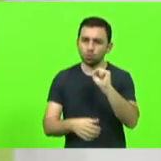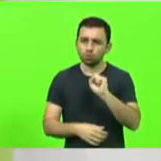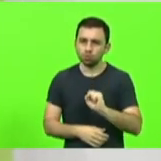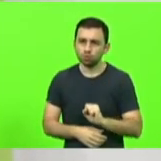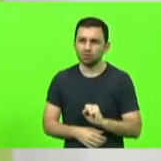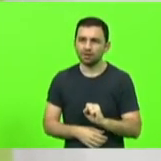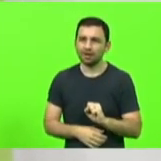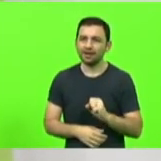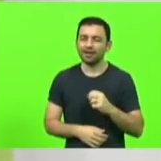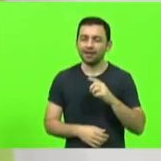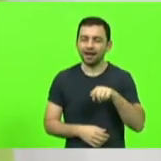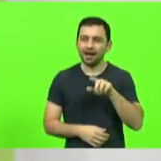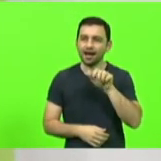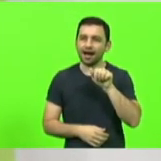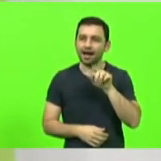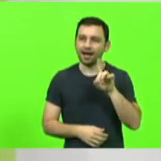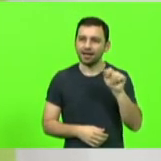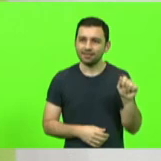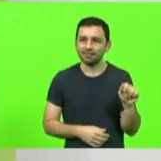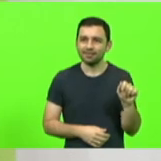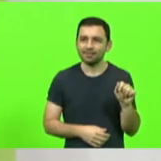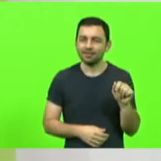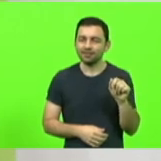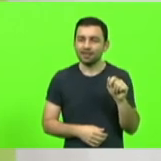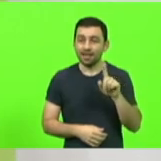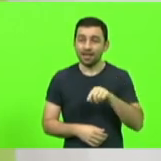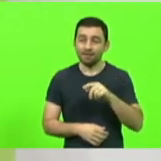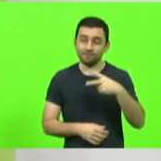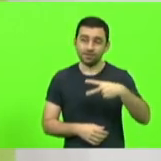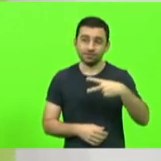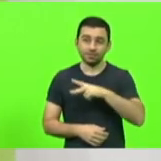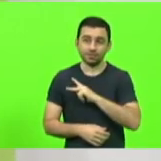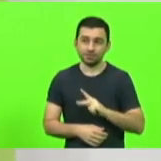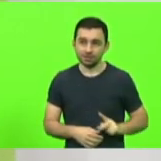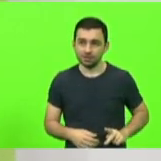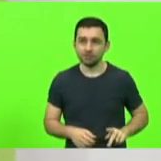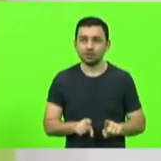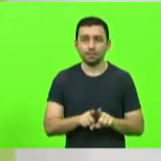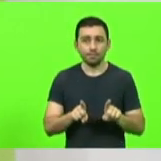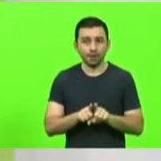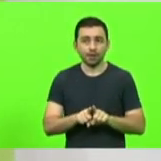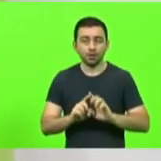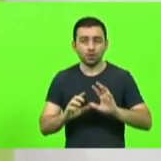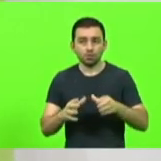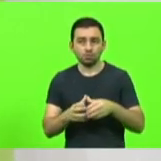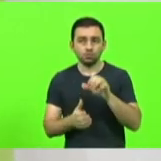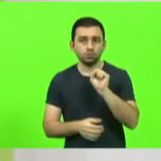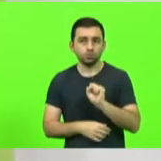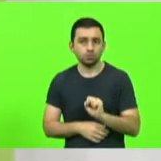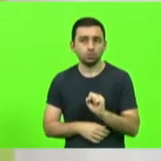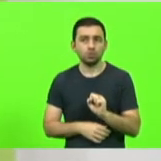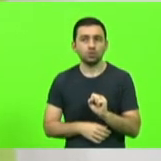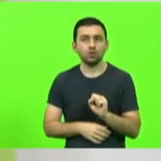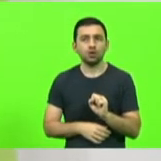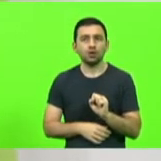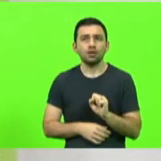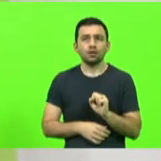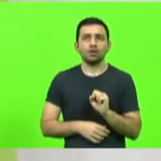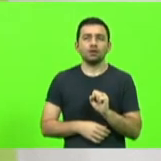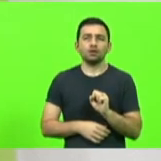pessoa da deputada Ada de Luca que é a vice-presidente da nossa comissão a bancada do sul inclusive já fez algumas